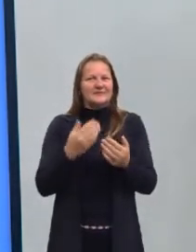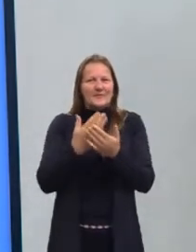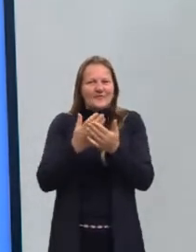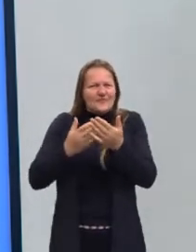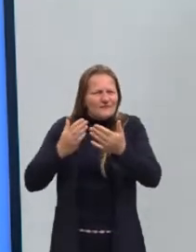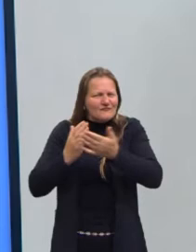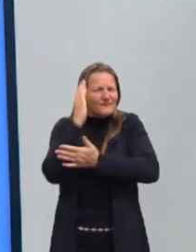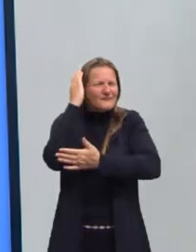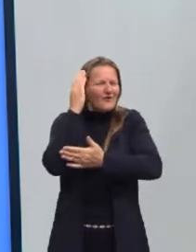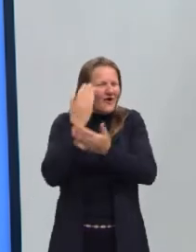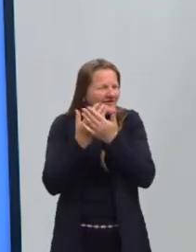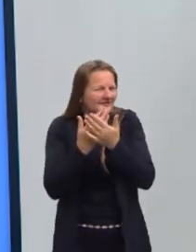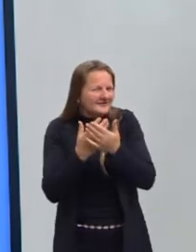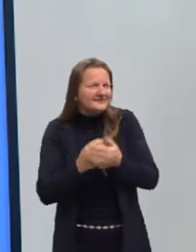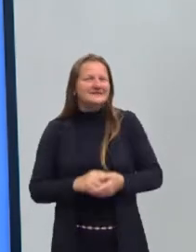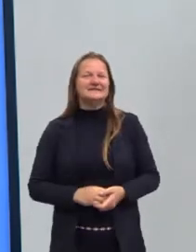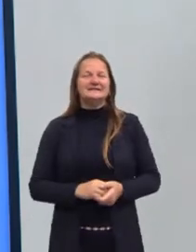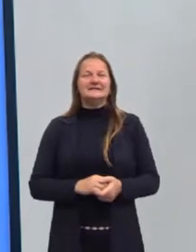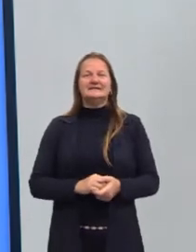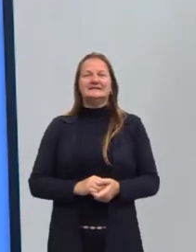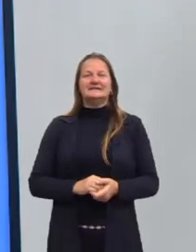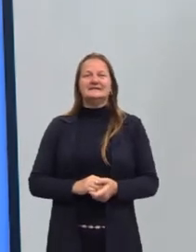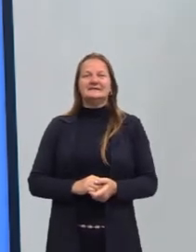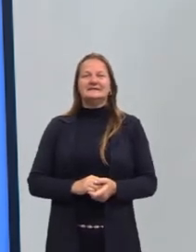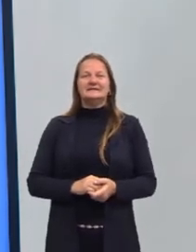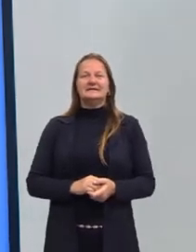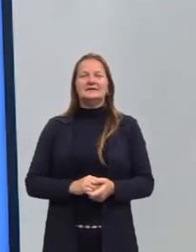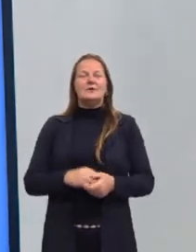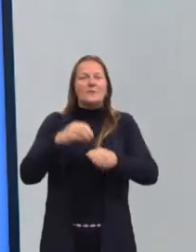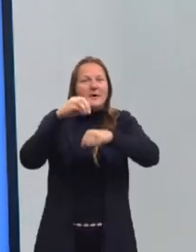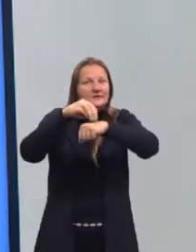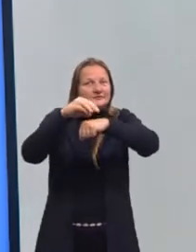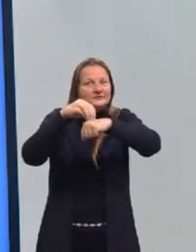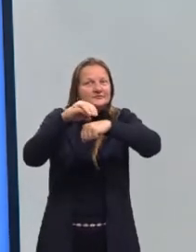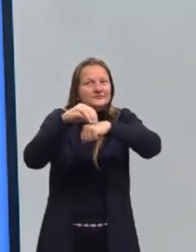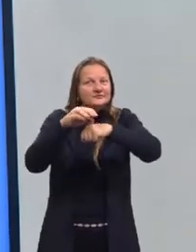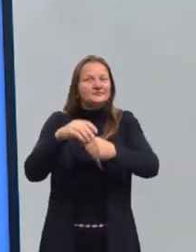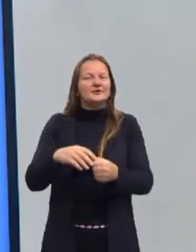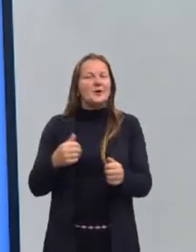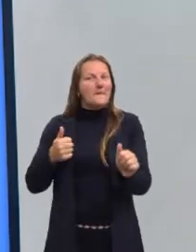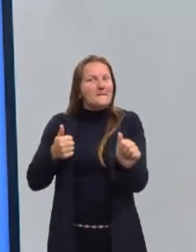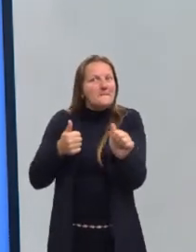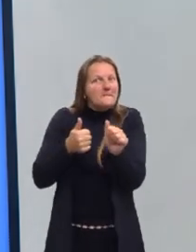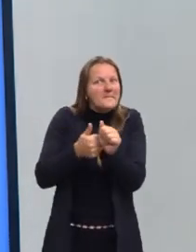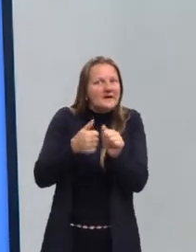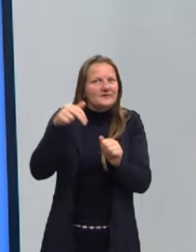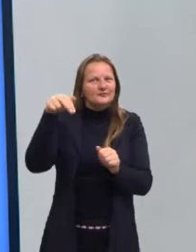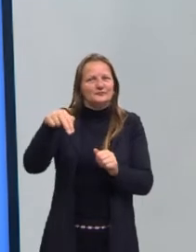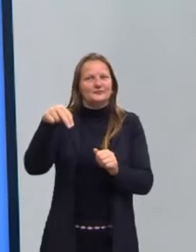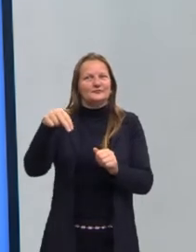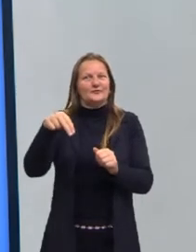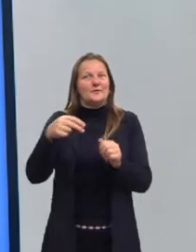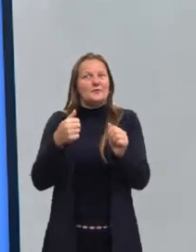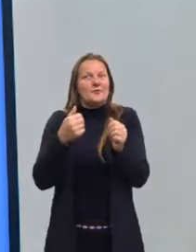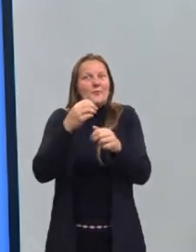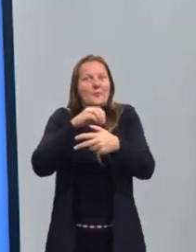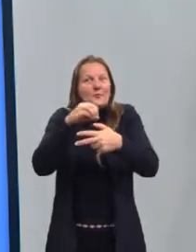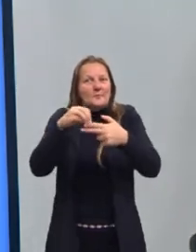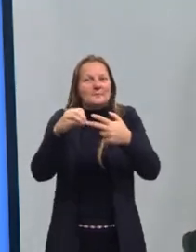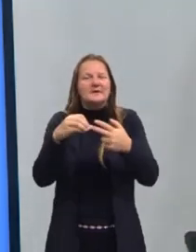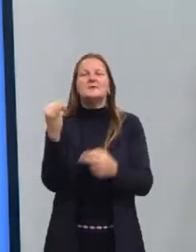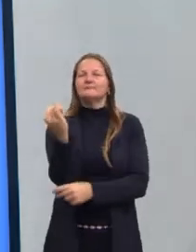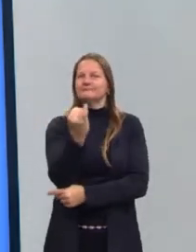partiu comigo estudar. Antes, uma dicasinha, estamos nos aproximando do Enem. Algumas coisas